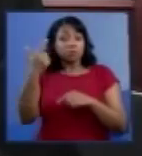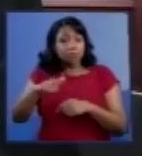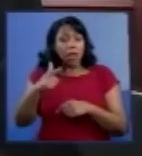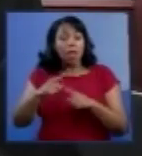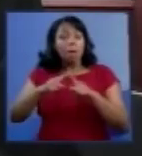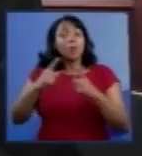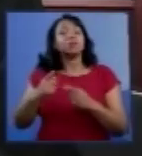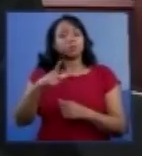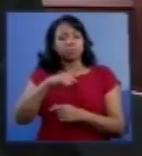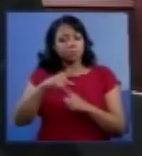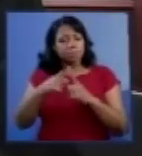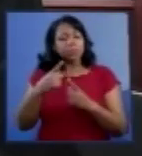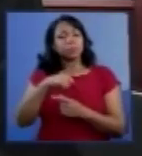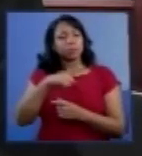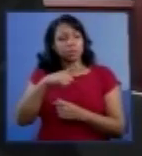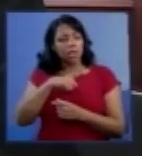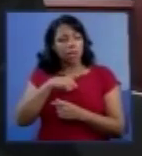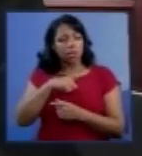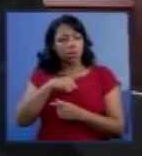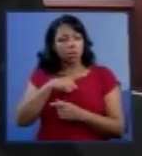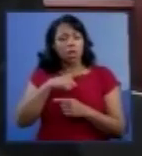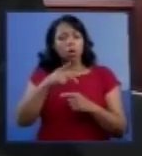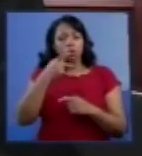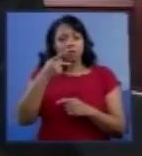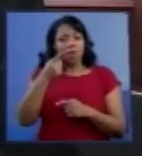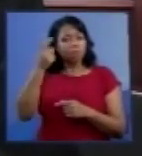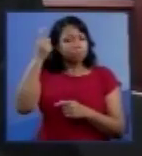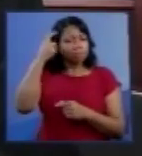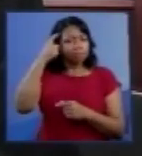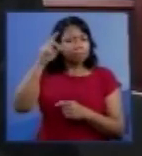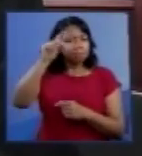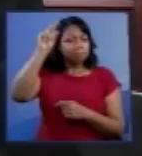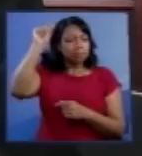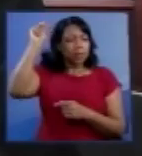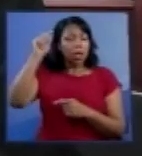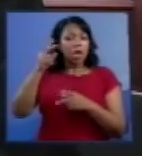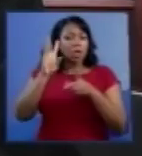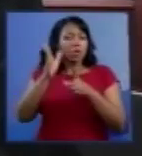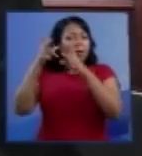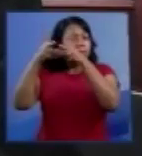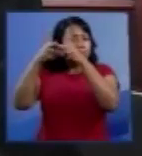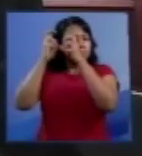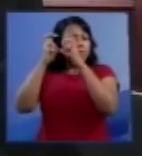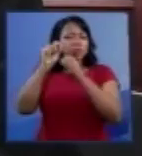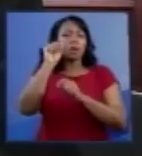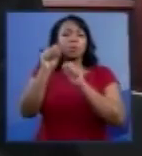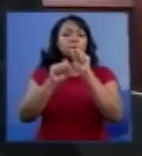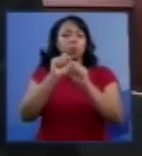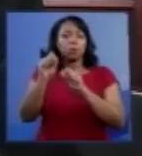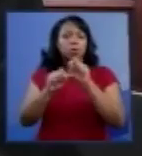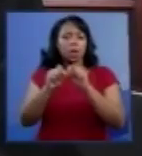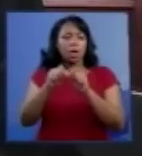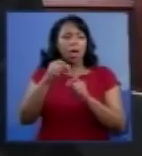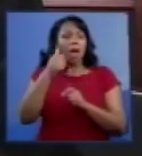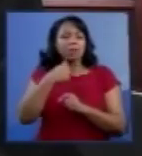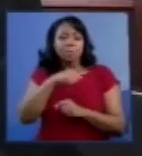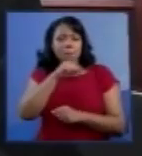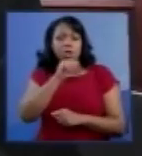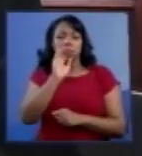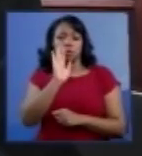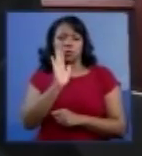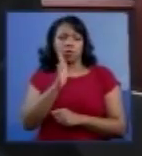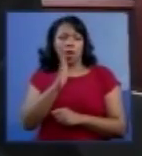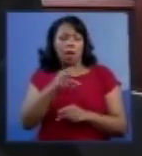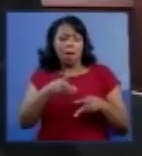existe uma, por isso que a gente fala, um certo grau de consciência primitiva, já que ela percebe, as mães, muitas vezes,